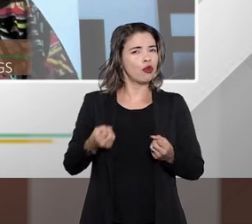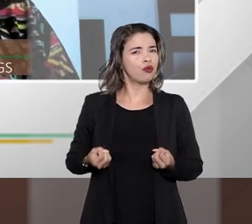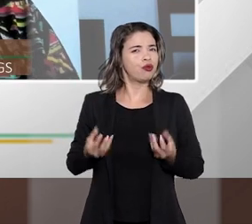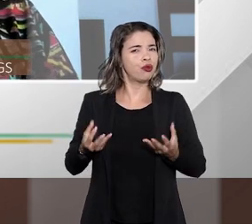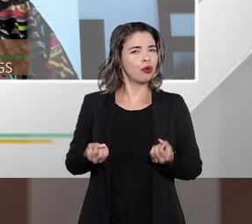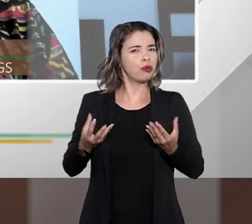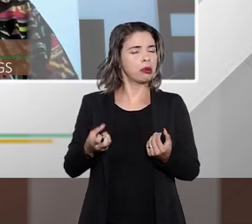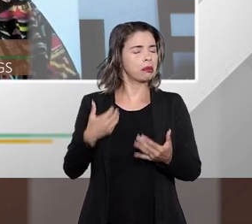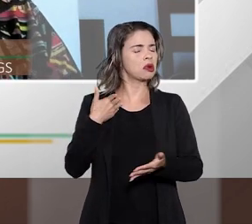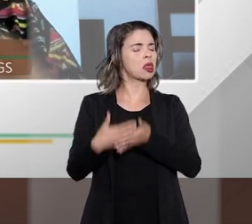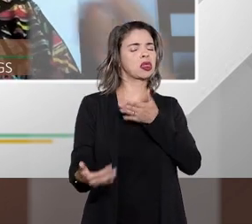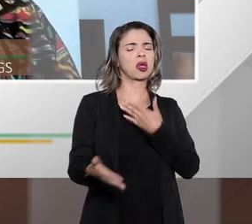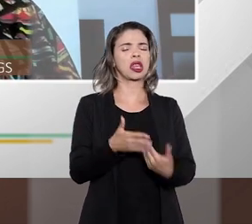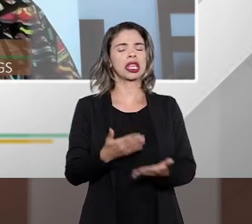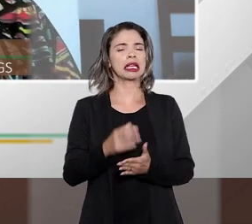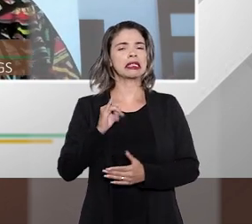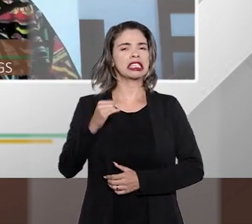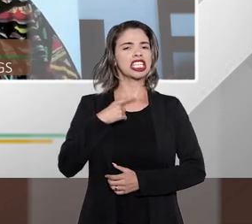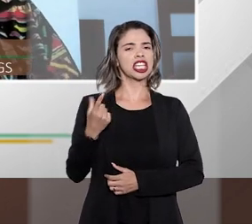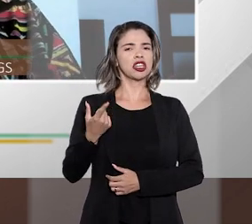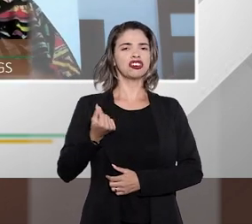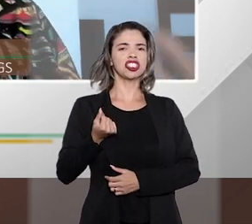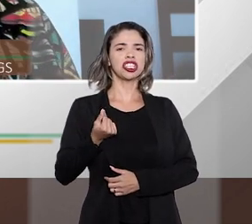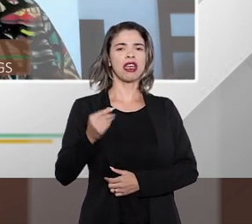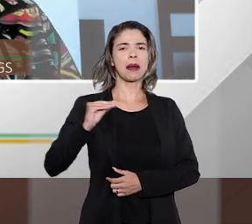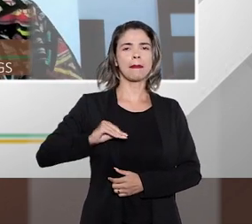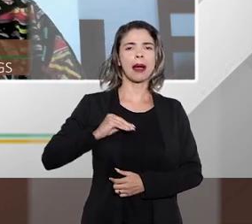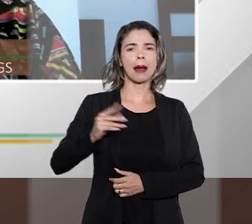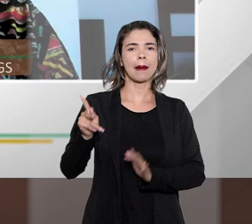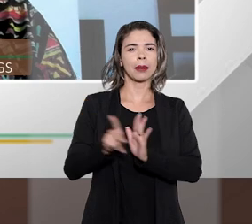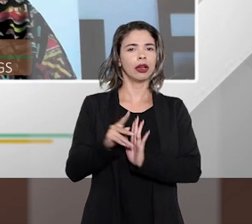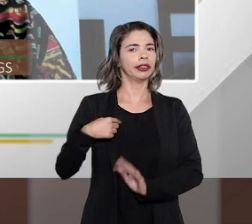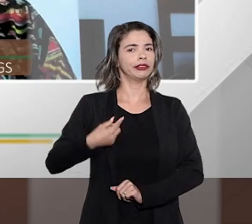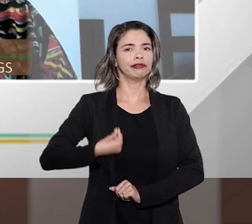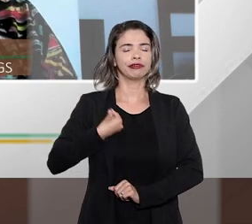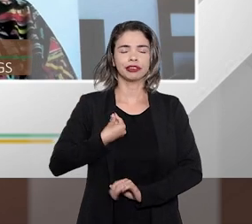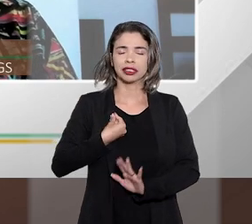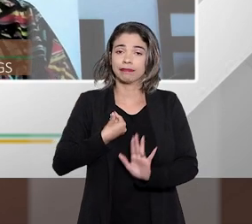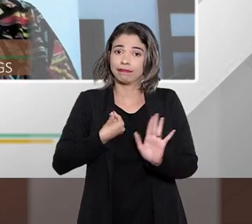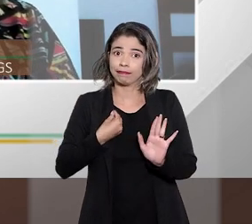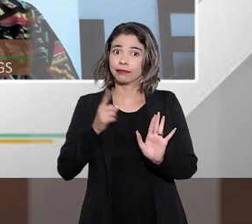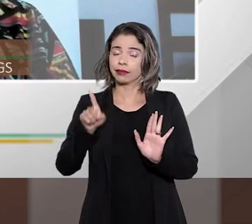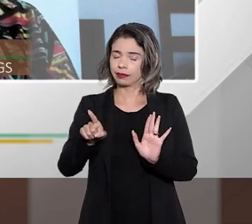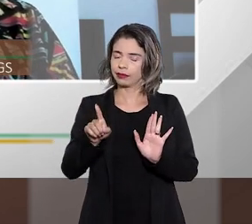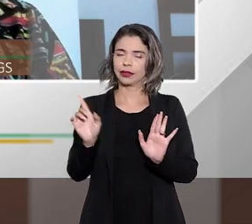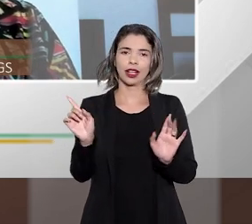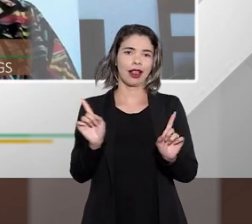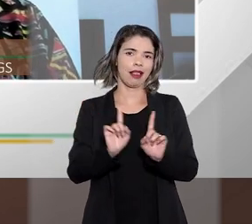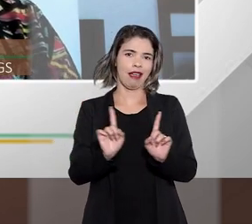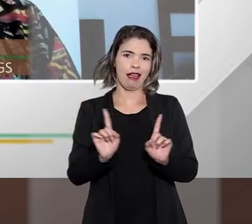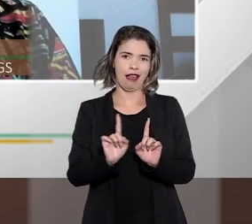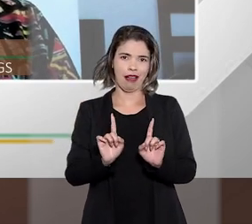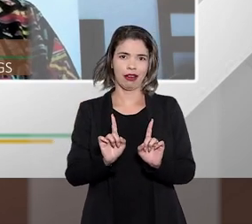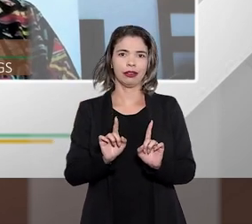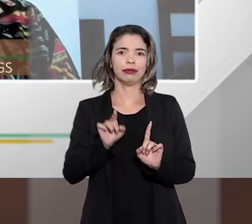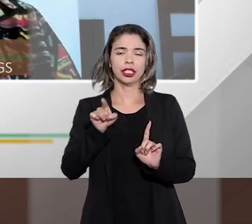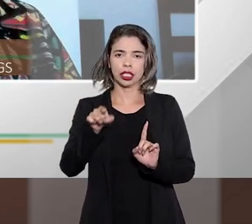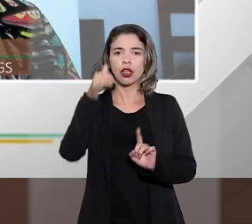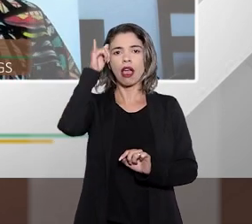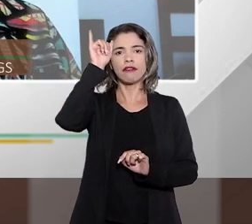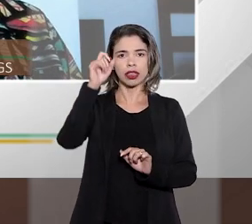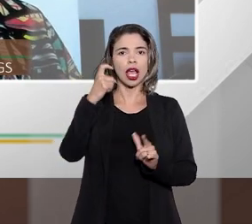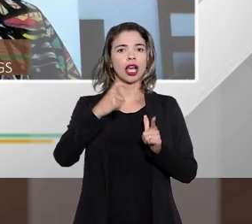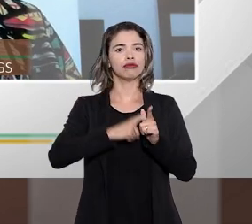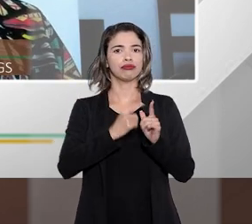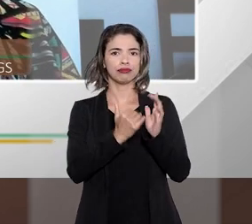justamente tirar essa pessoa, vamos dizer, dessa exclusão social, que significa o superendividamento. E na parte